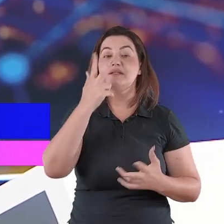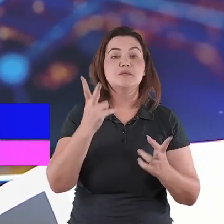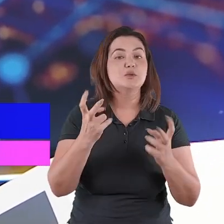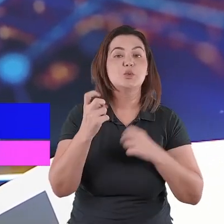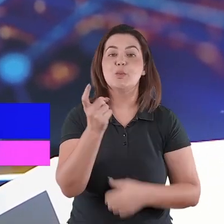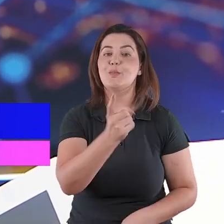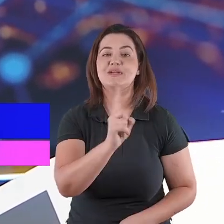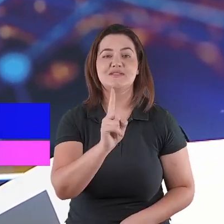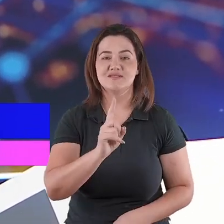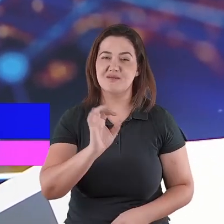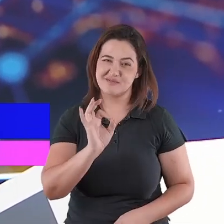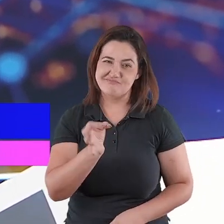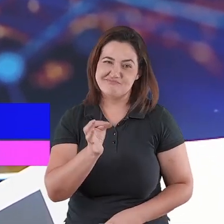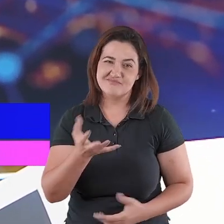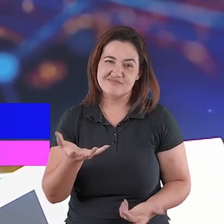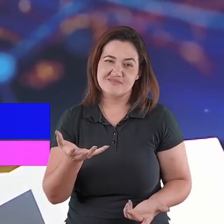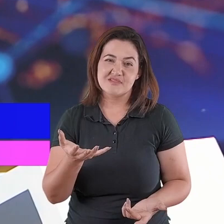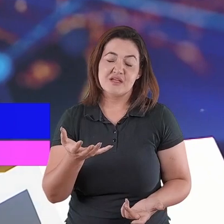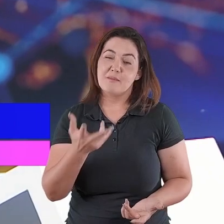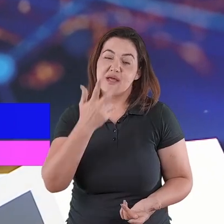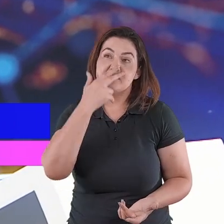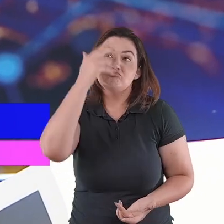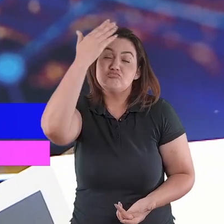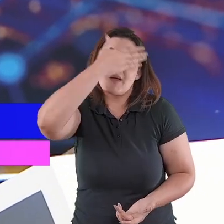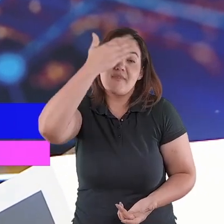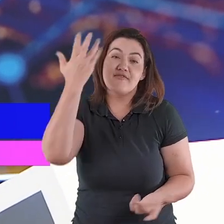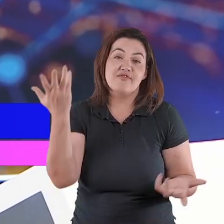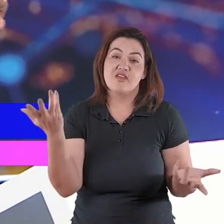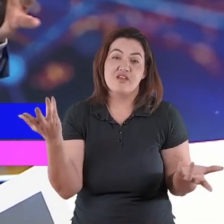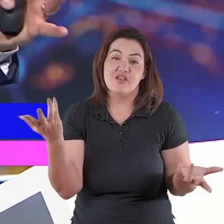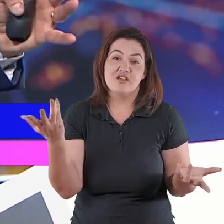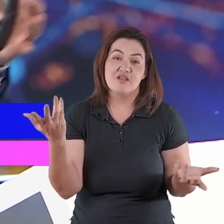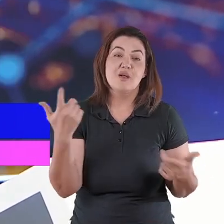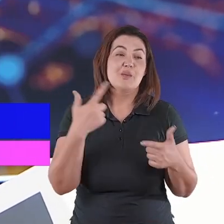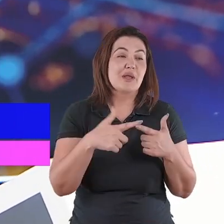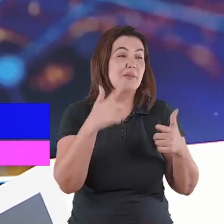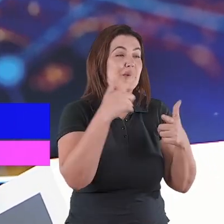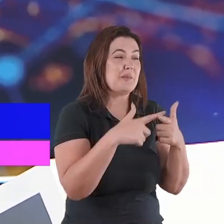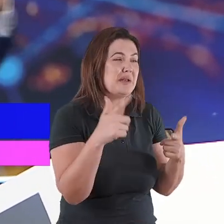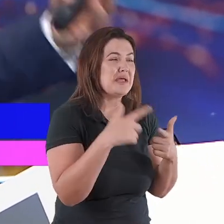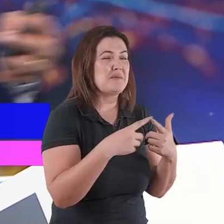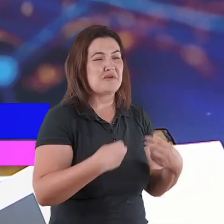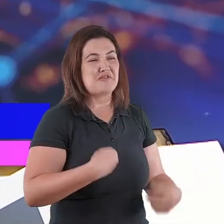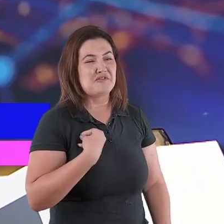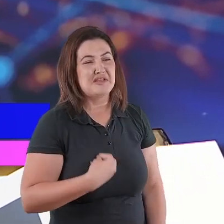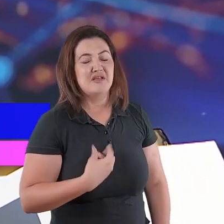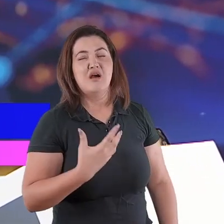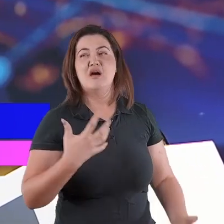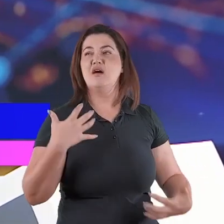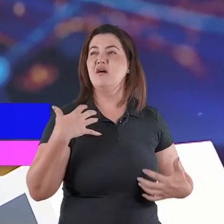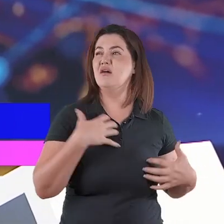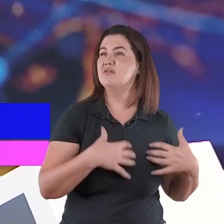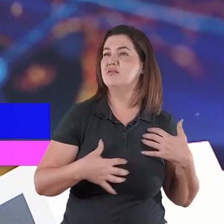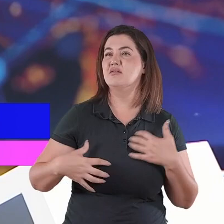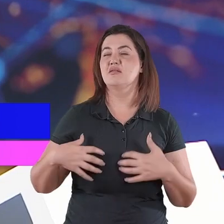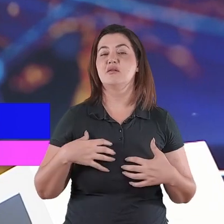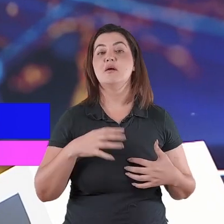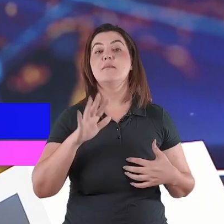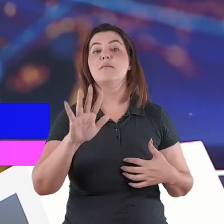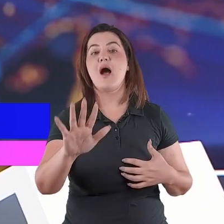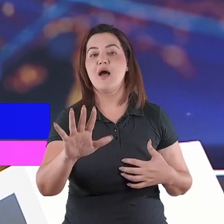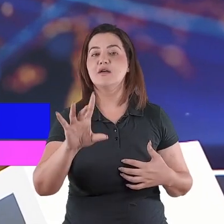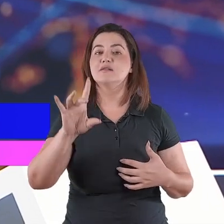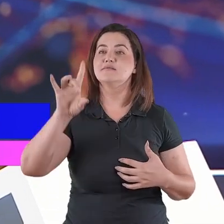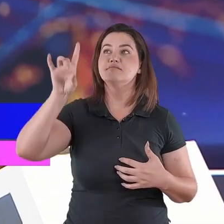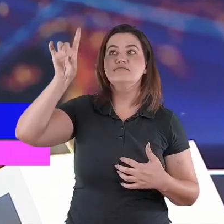às vezes não podemos ver a Cristo, porque os problemas são muito difíceis, são muito grandes, mas ele continua lá,